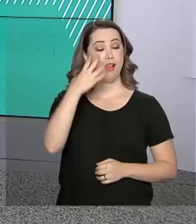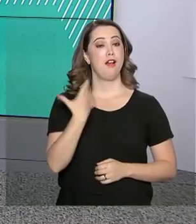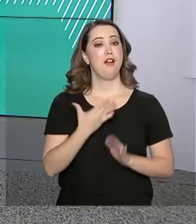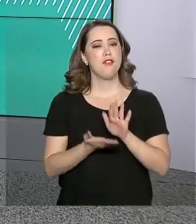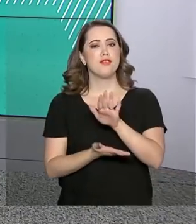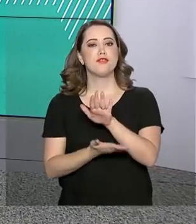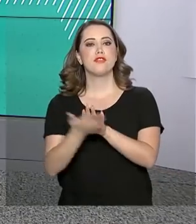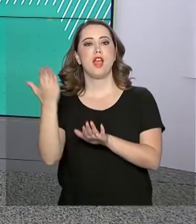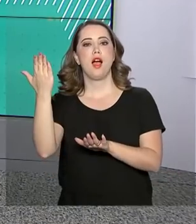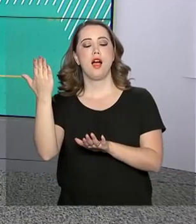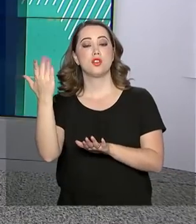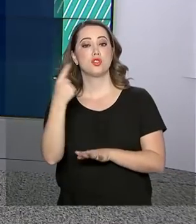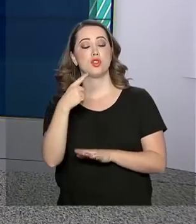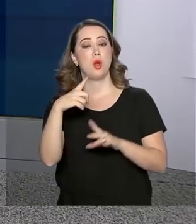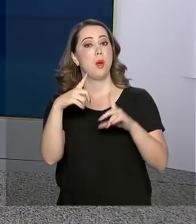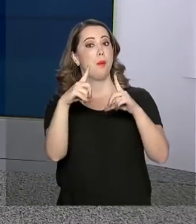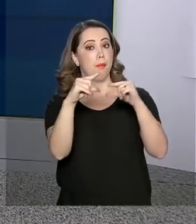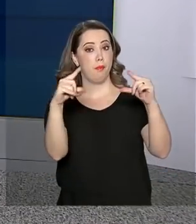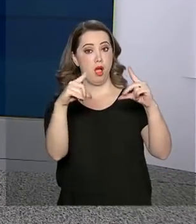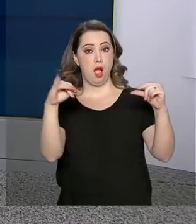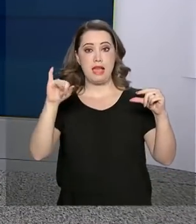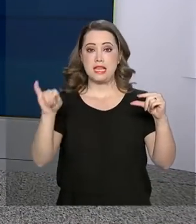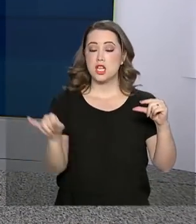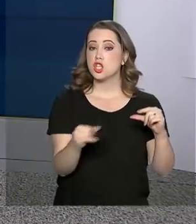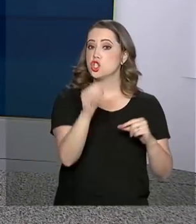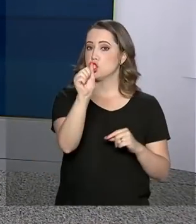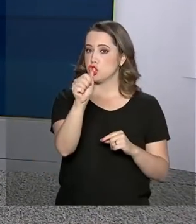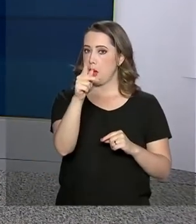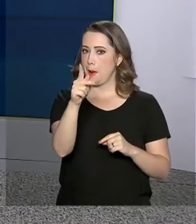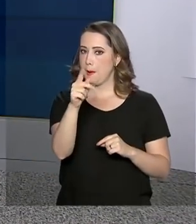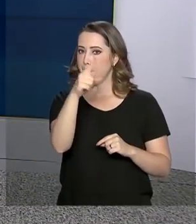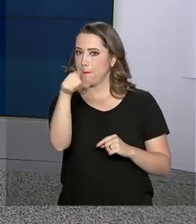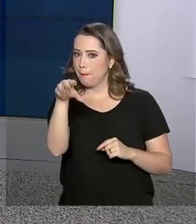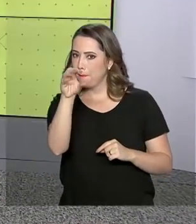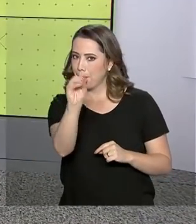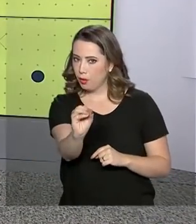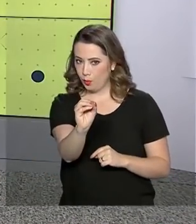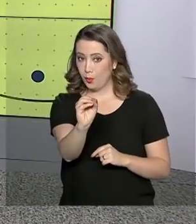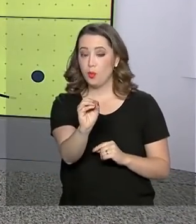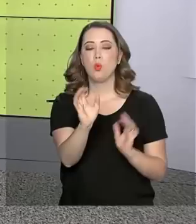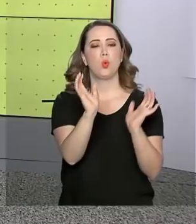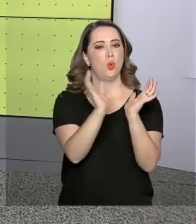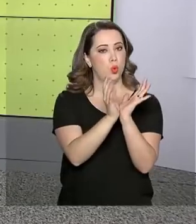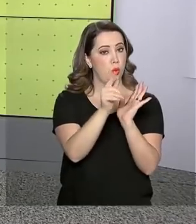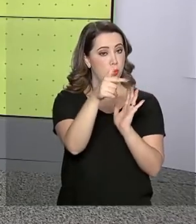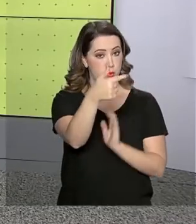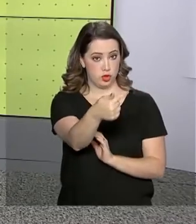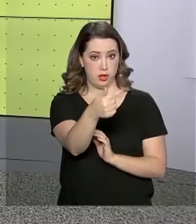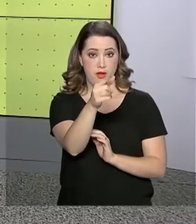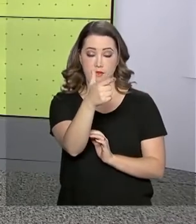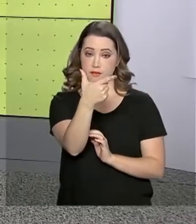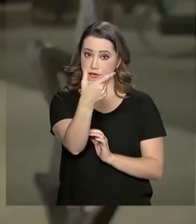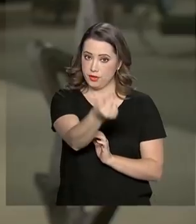Osaka, no Japão, onde vai participar de reunião da cúpula do G20. A repórter Luana Karen tem as informações.